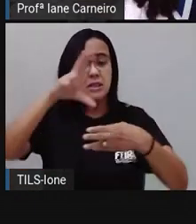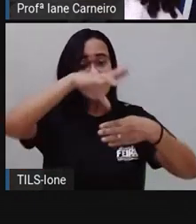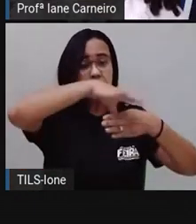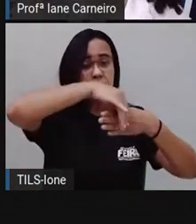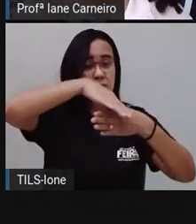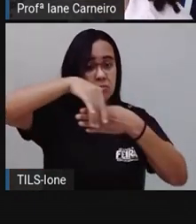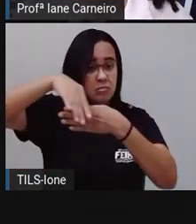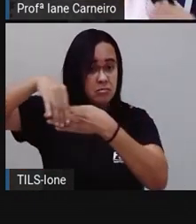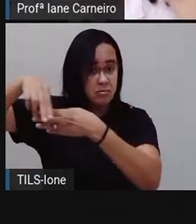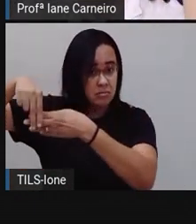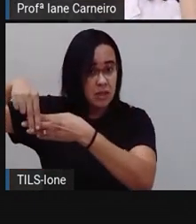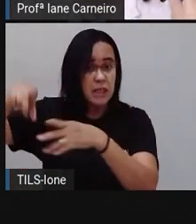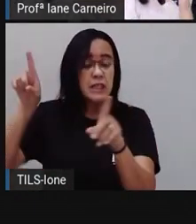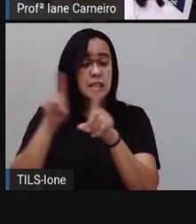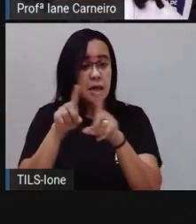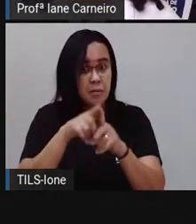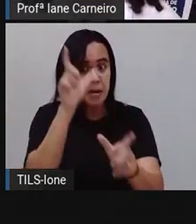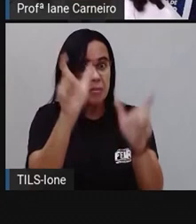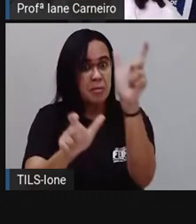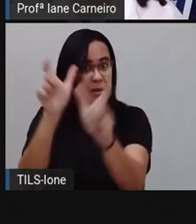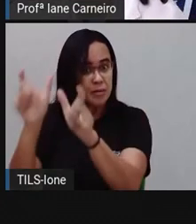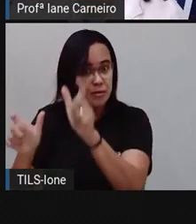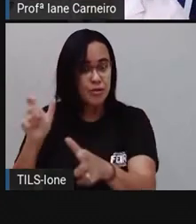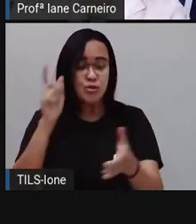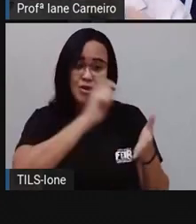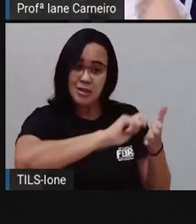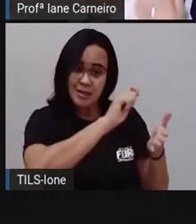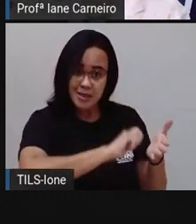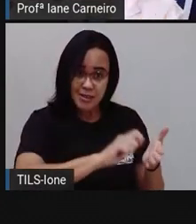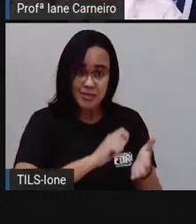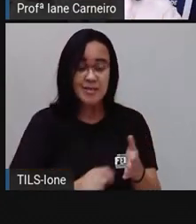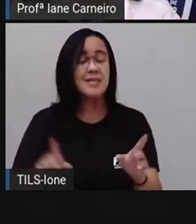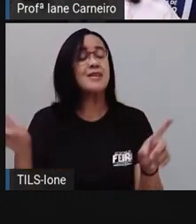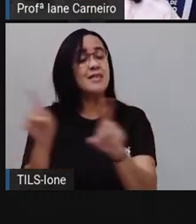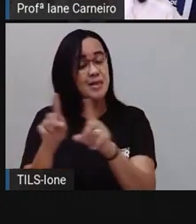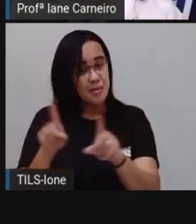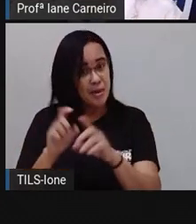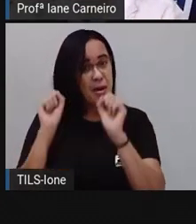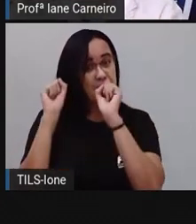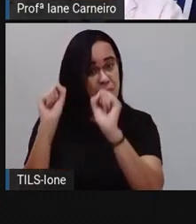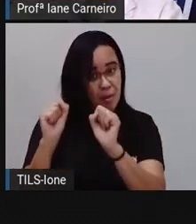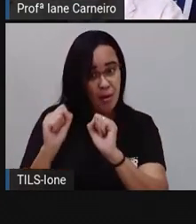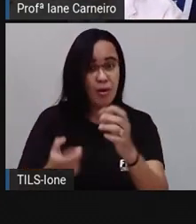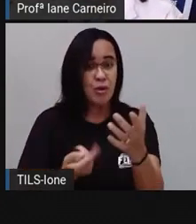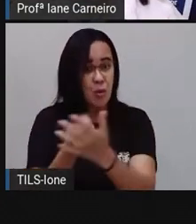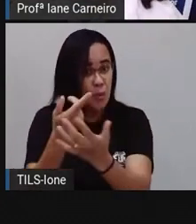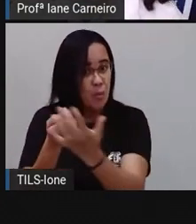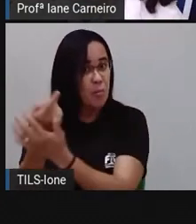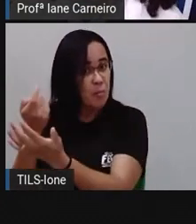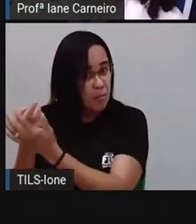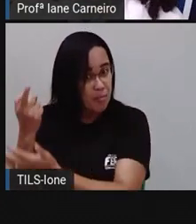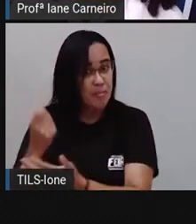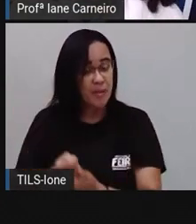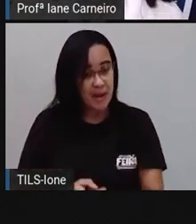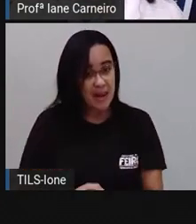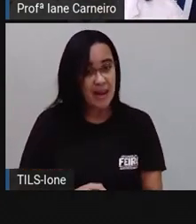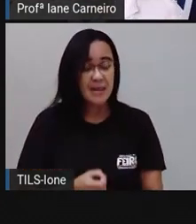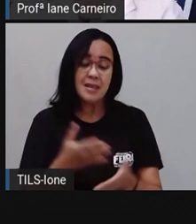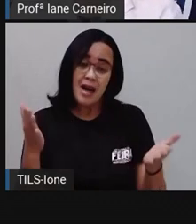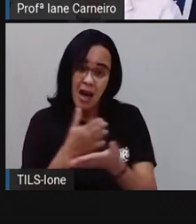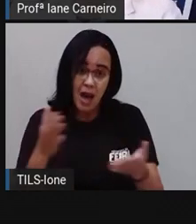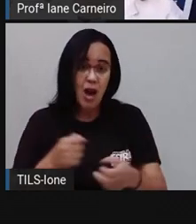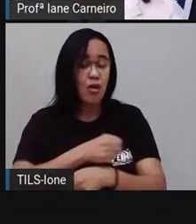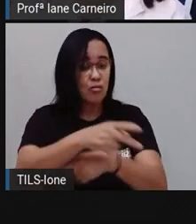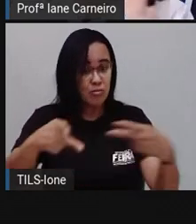a gente pode ver, pode comprar os cordéis deles. Alguns até dão de presente alguns cordéis, né? Para a gente conhecer o trabalho